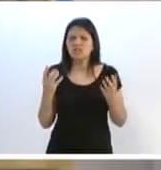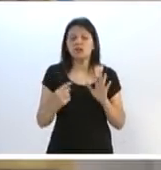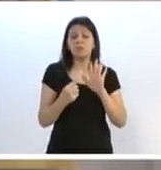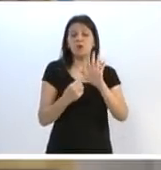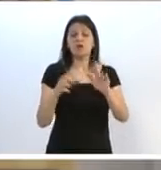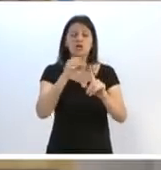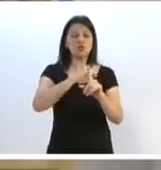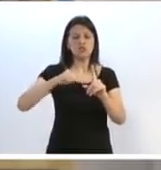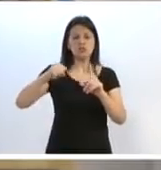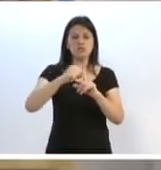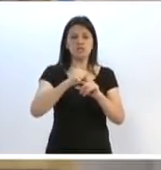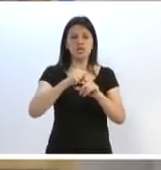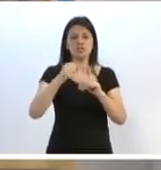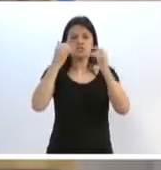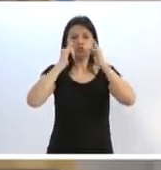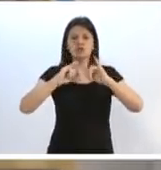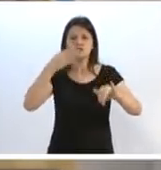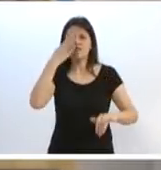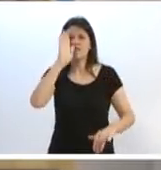sociedade através de um fake news. Seja homem, enfrente. coisa mais importante. Não